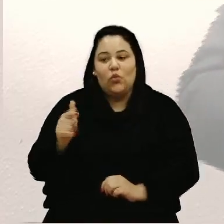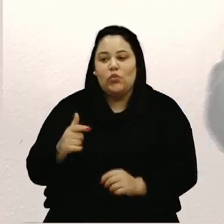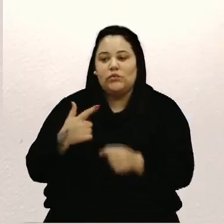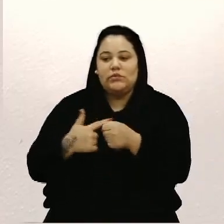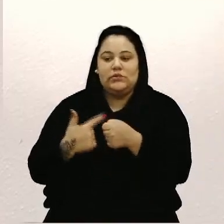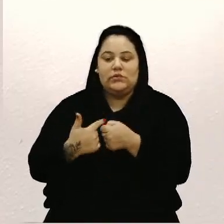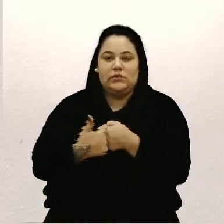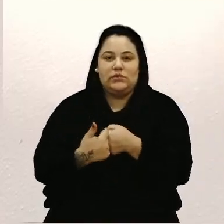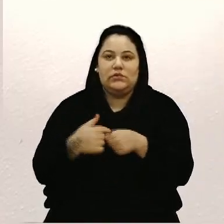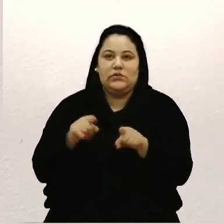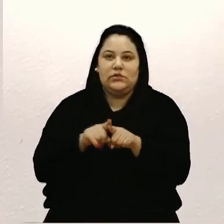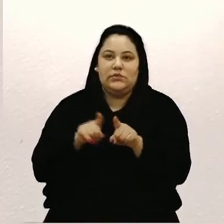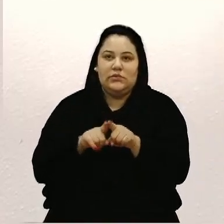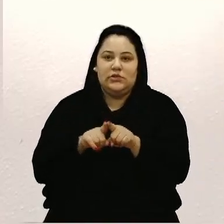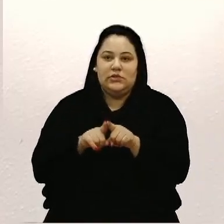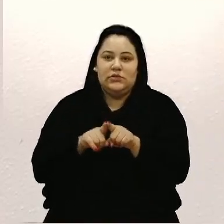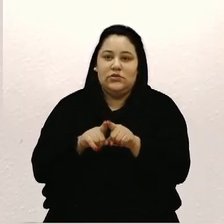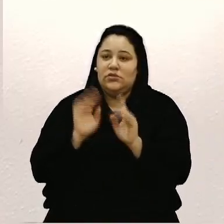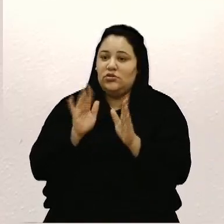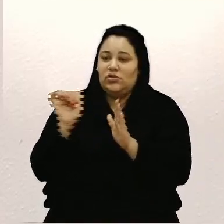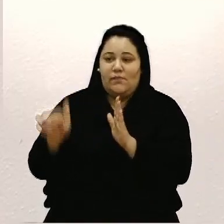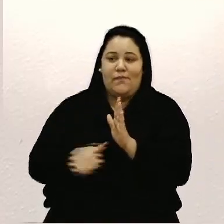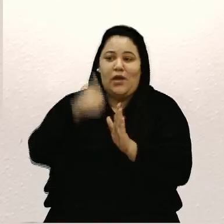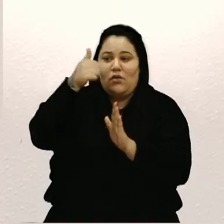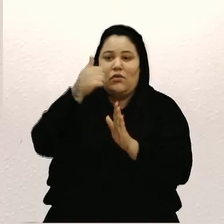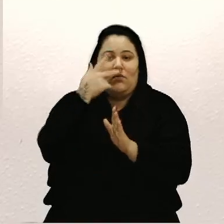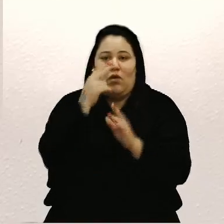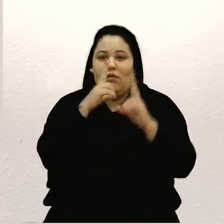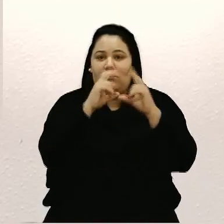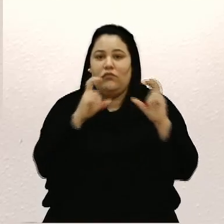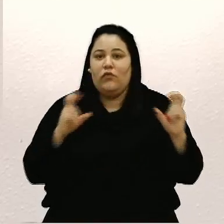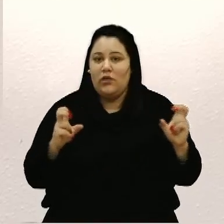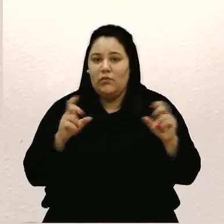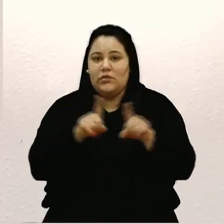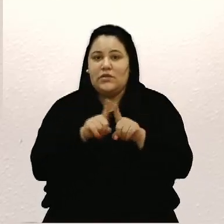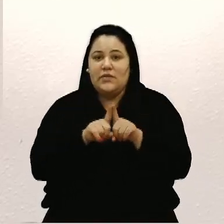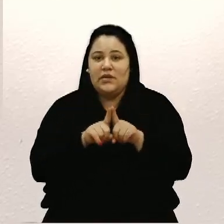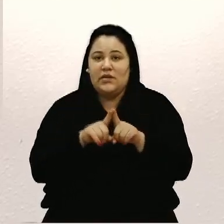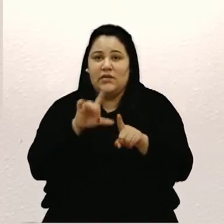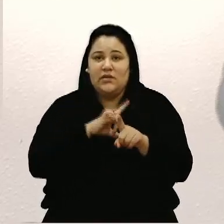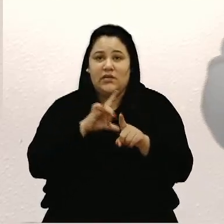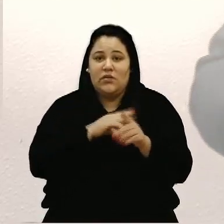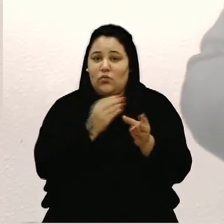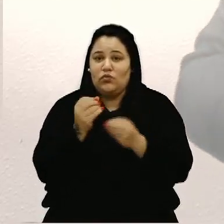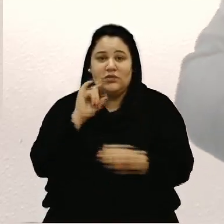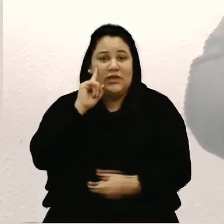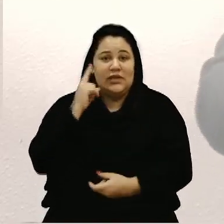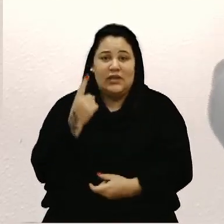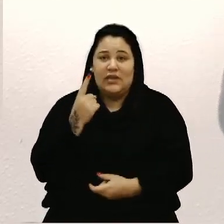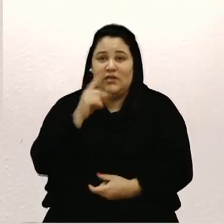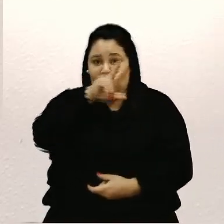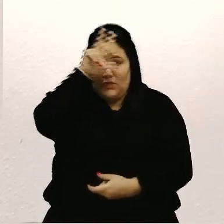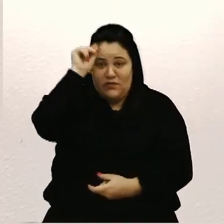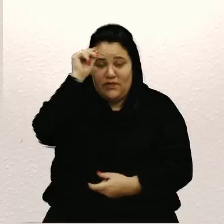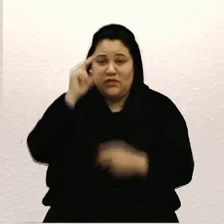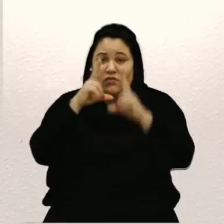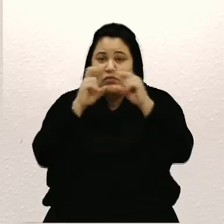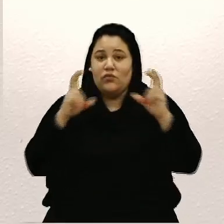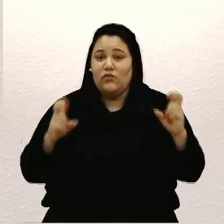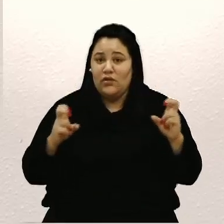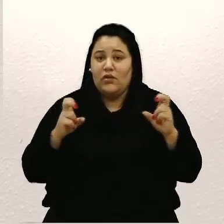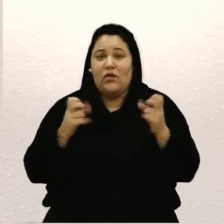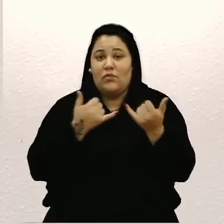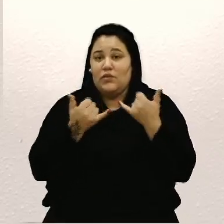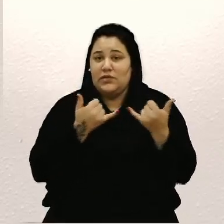dão um banho de bola em nós aqui como Florianópolis. Eu tiro muitas ideias do prefeito de Florianópolis que passa que a tecnologia